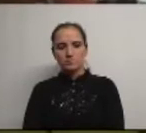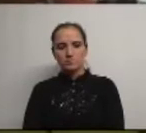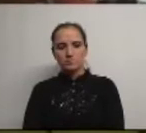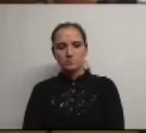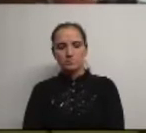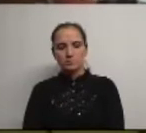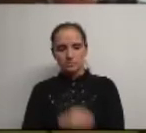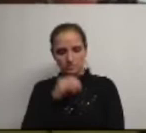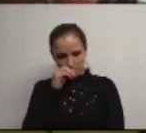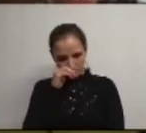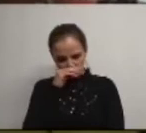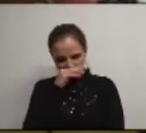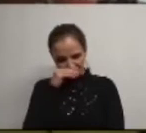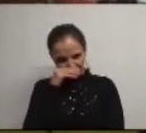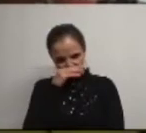Dr. Alberto Marques, faz favor.